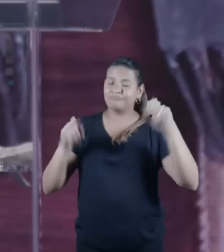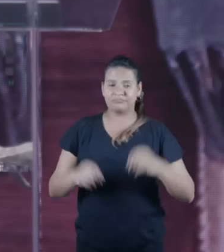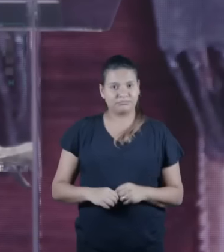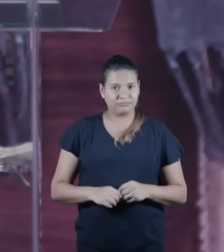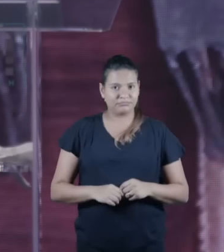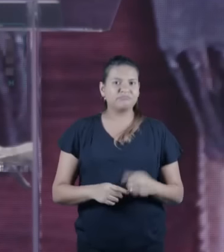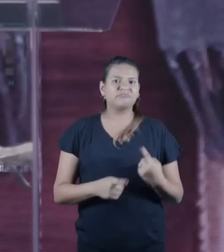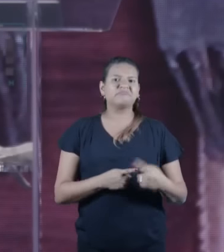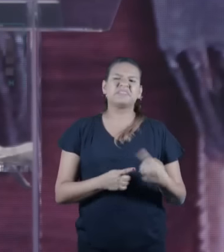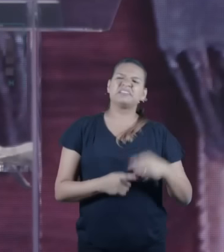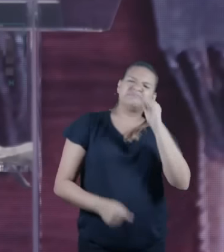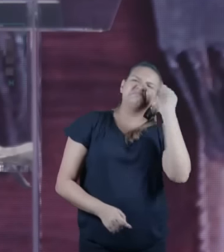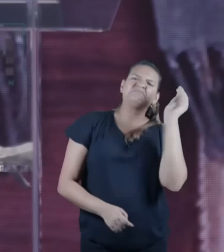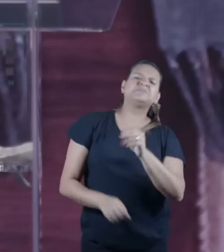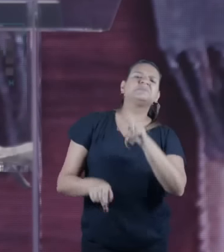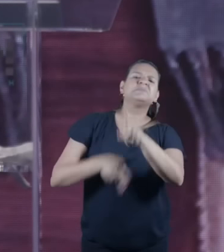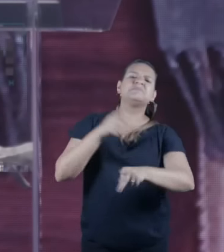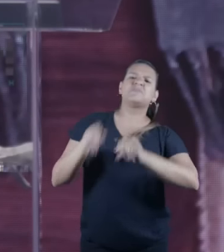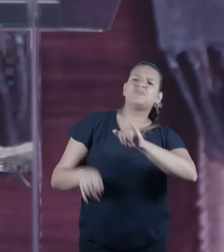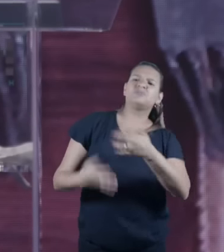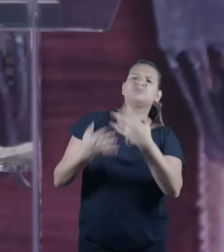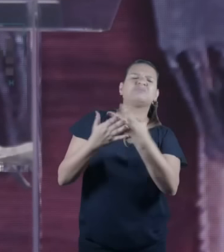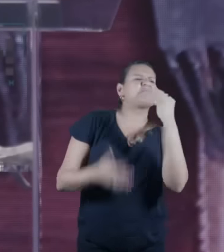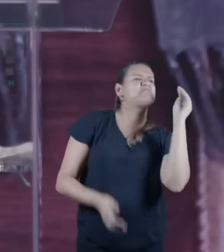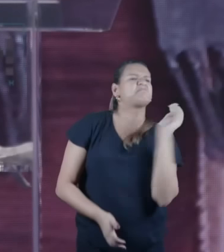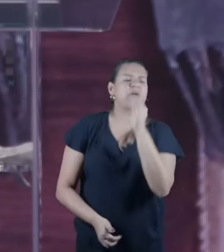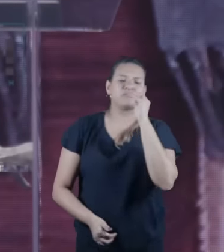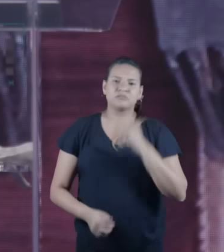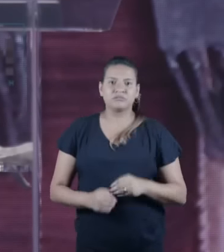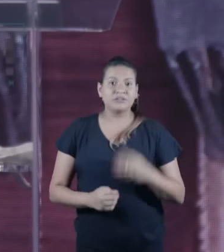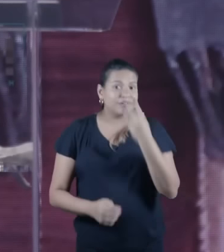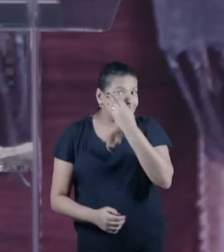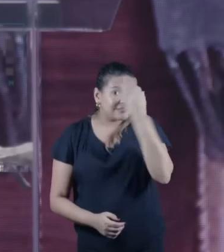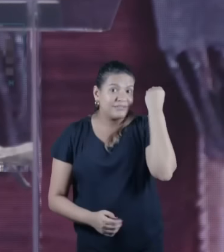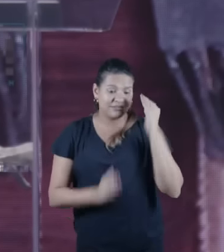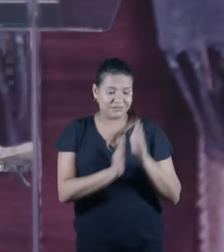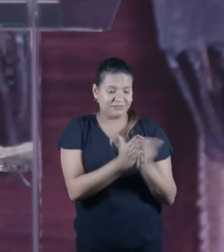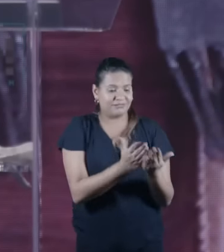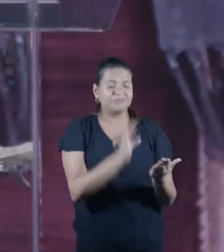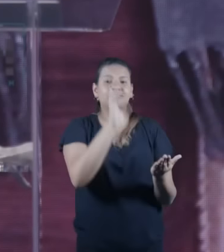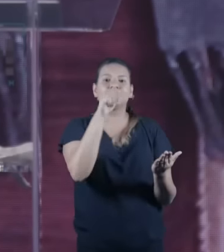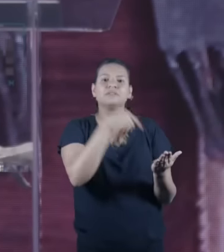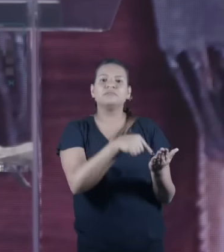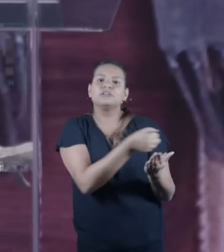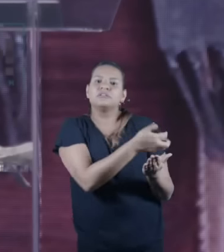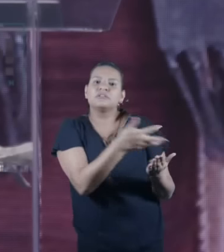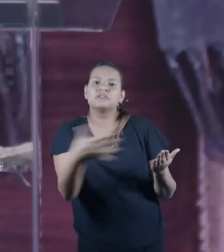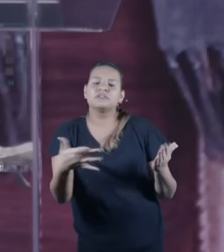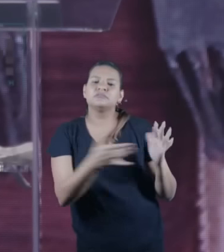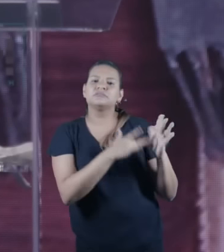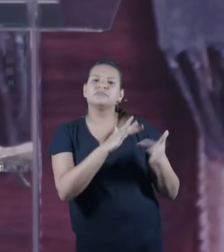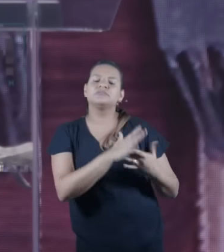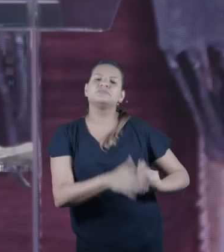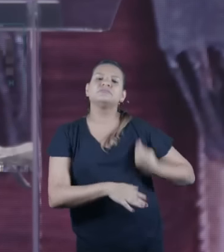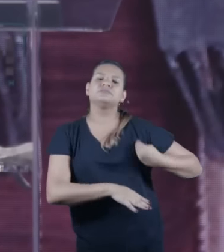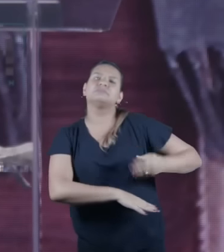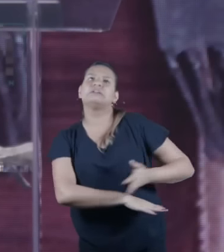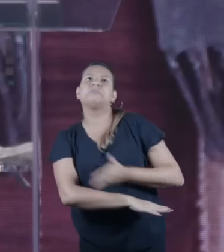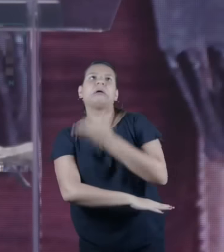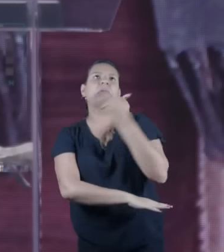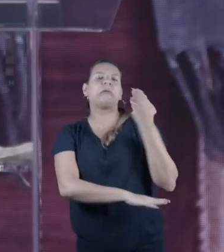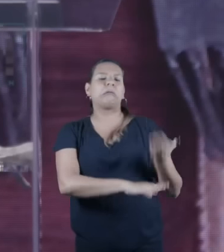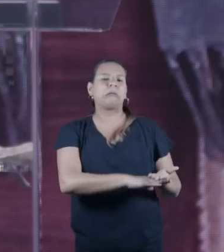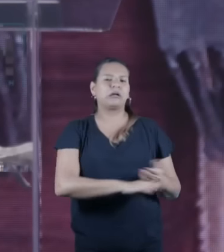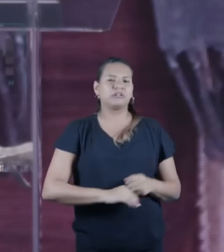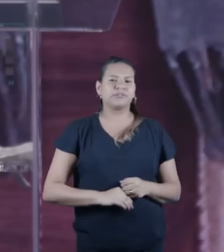a bíblia esqueceram a metade esqueceram como a bíblia conta da vida de Jesus como judeu esqueceram isso e disseram não vamos pegar essa